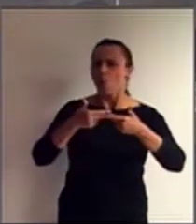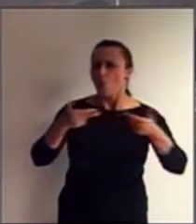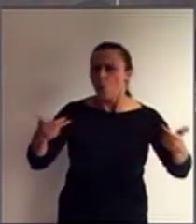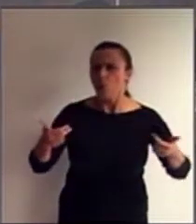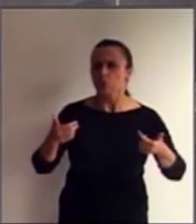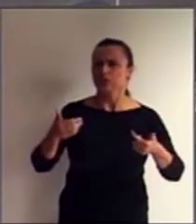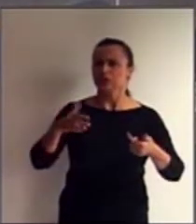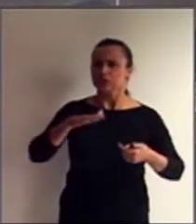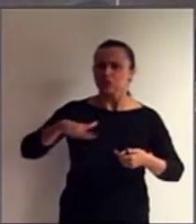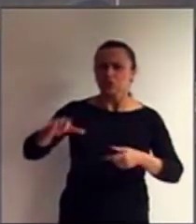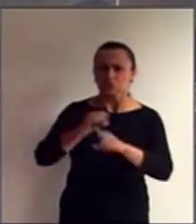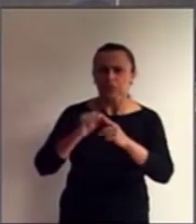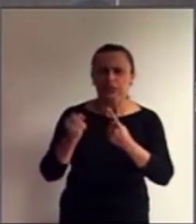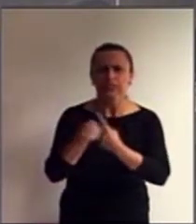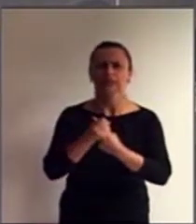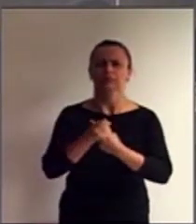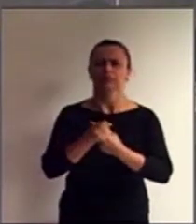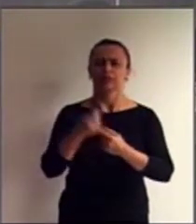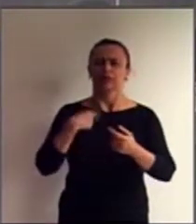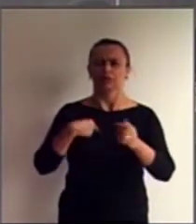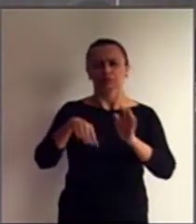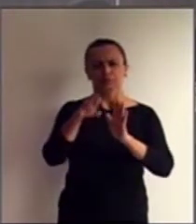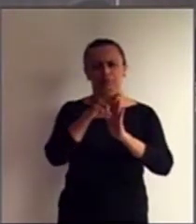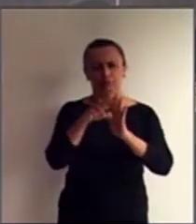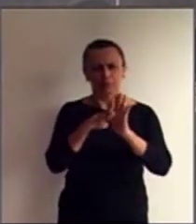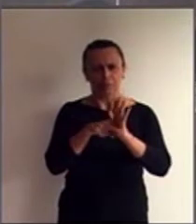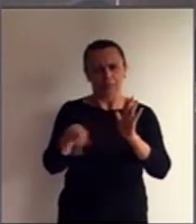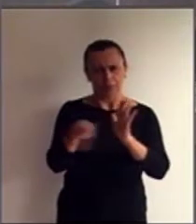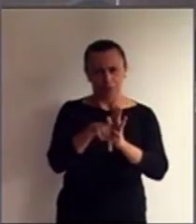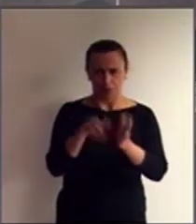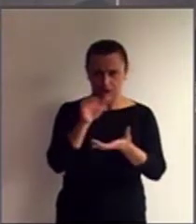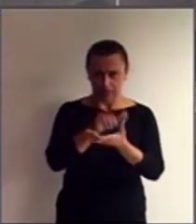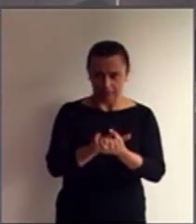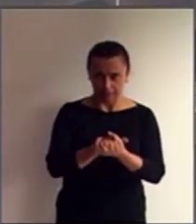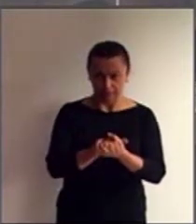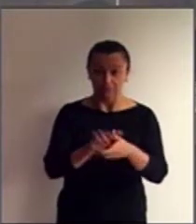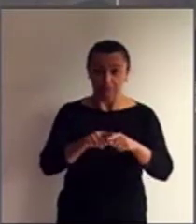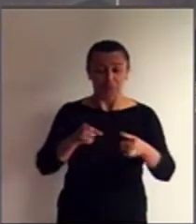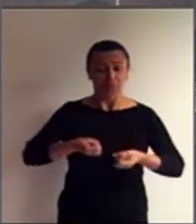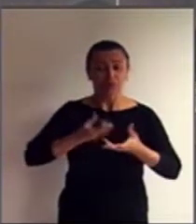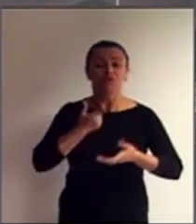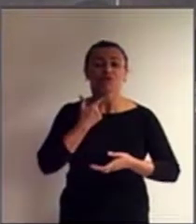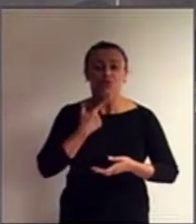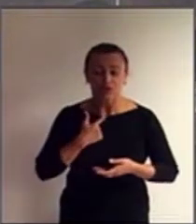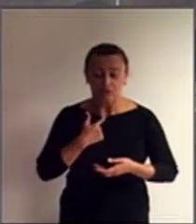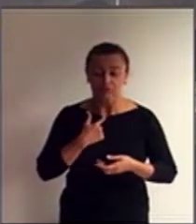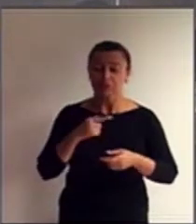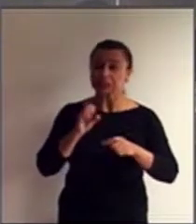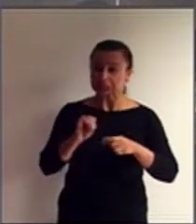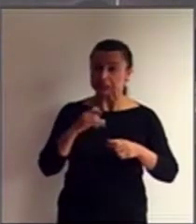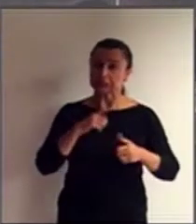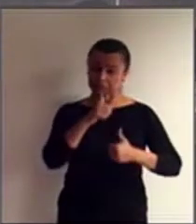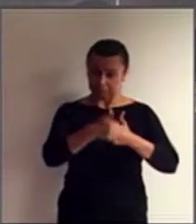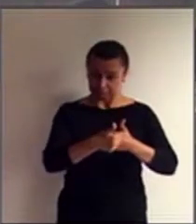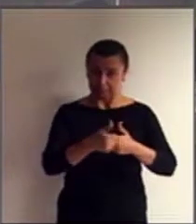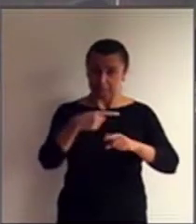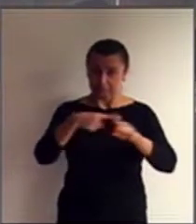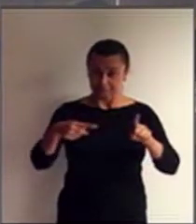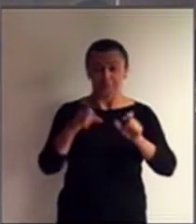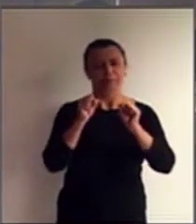eles os do casamento, e livremente expressam suas vontades, mesmo estando interditados parcialmente, podem sim se casar.